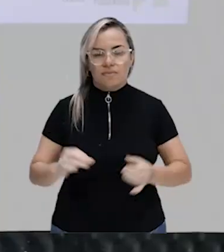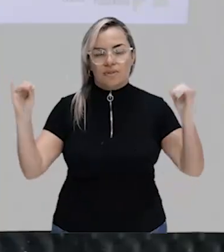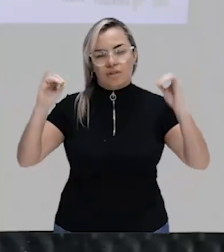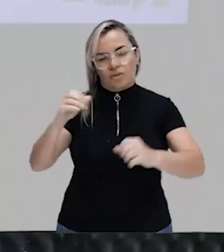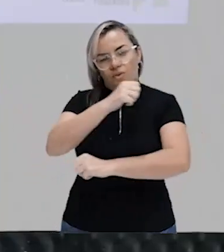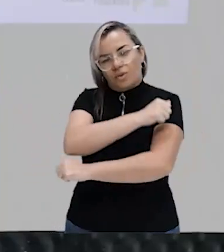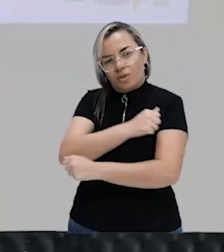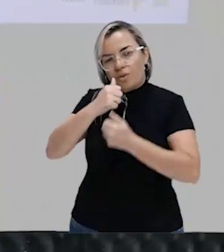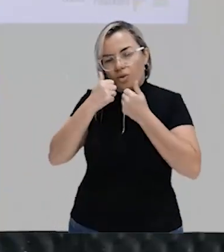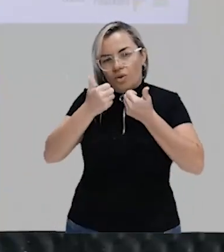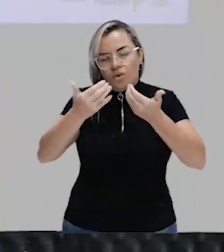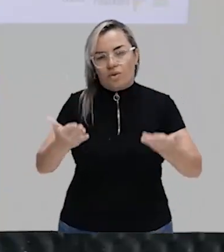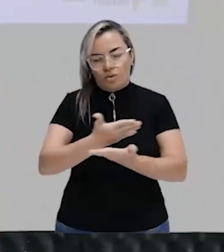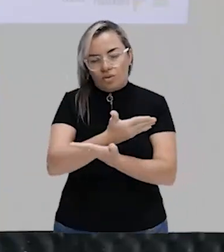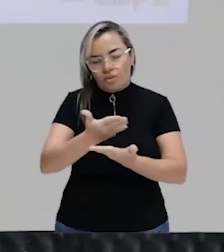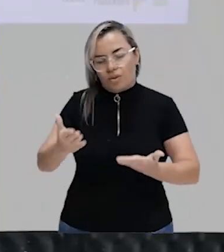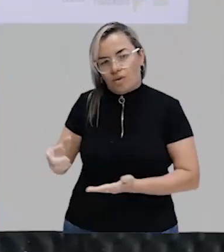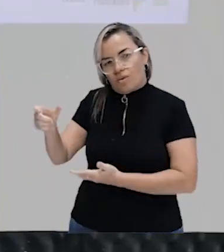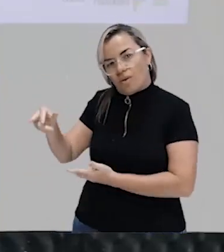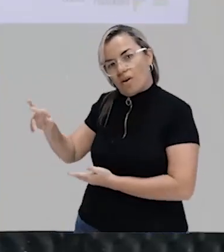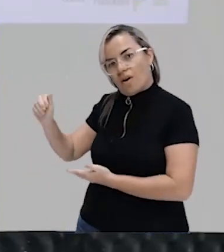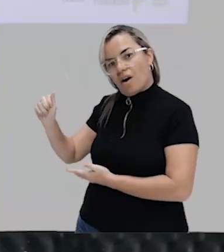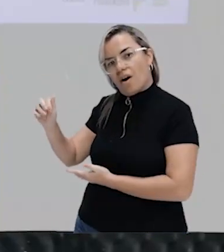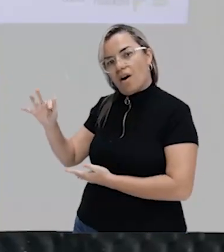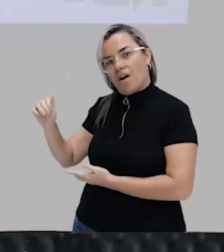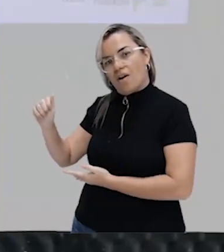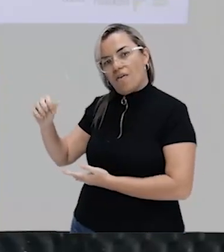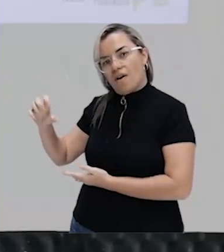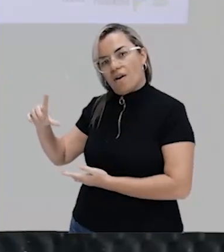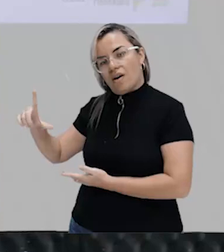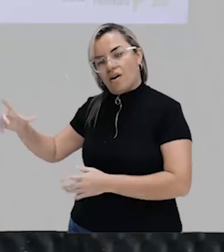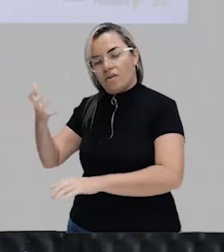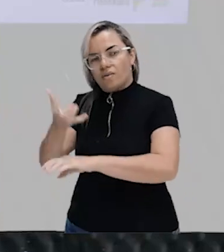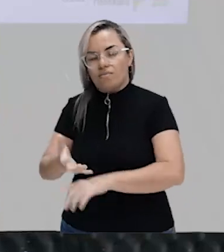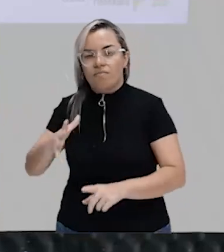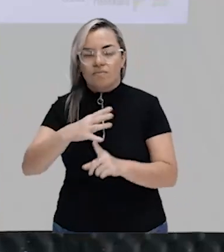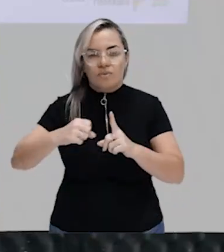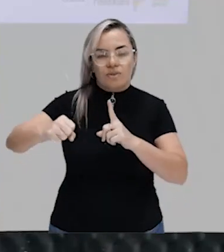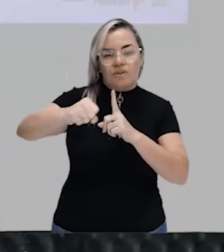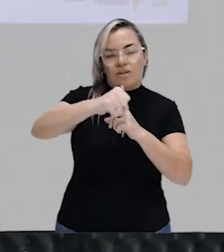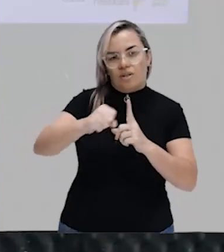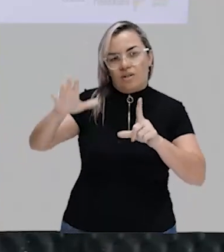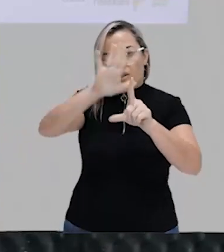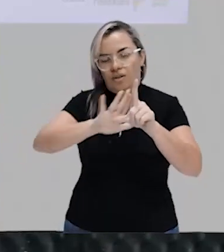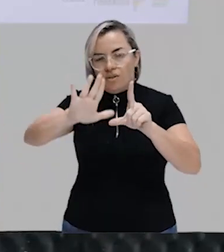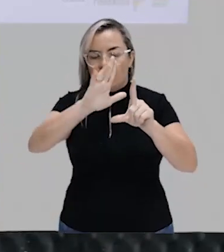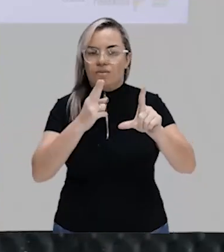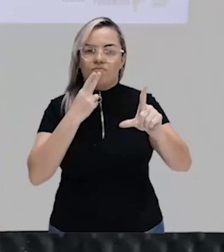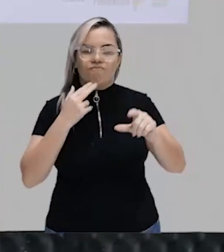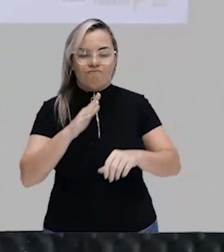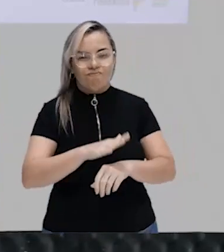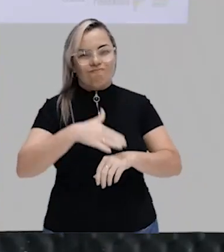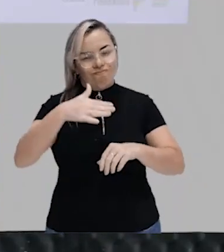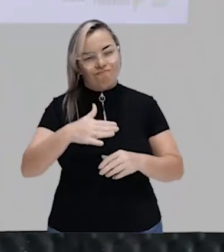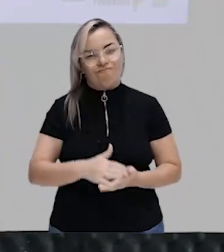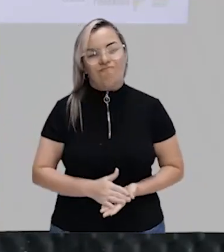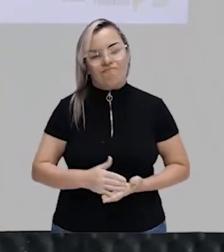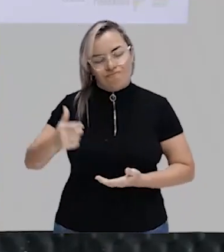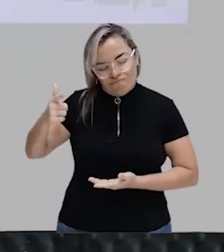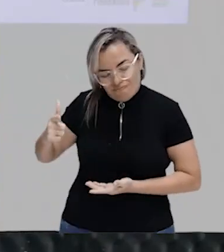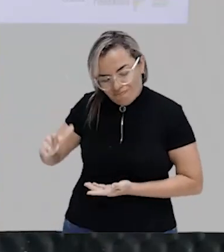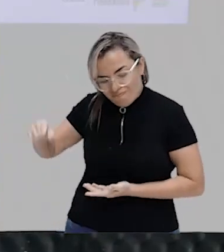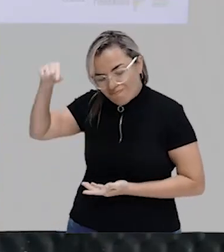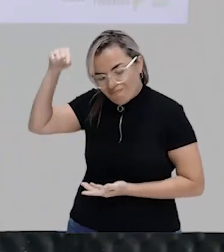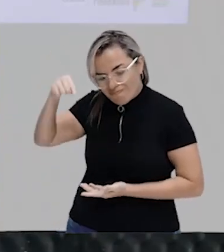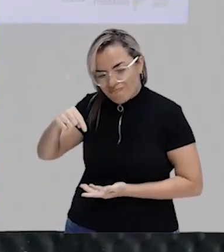Fala galera, tudo bem? Aqui é Rafael Carlos, professor de sociologia da plataforma Gonçalves Dias, mais uma vez com vocês e